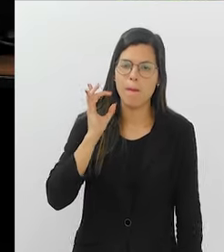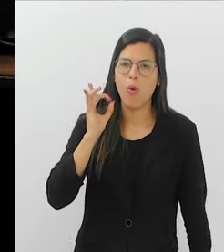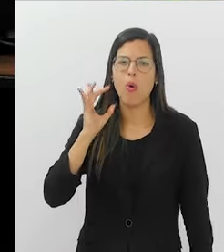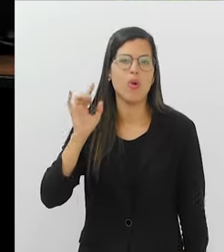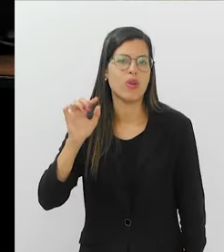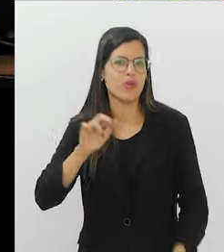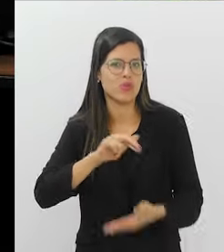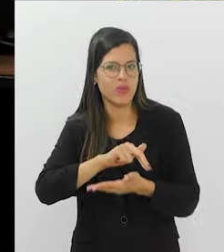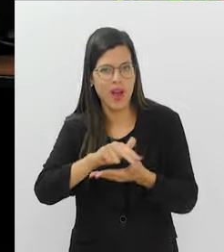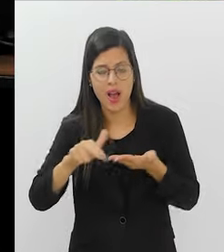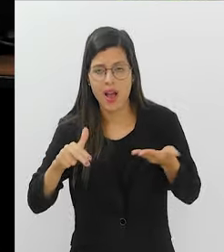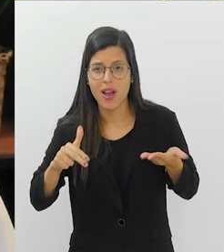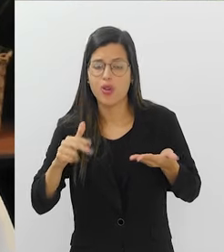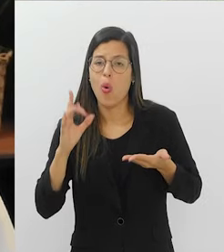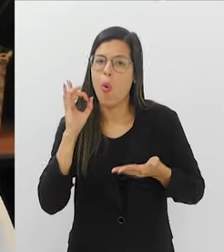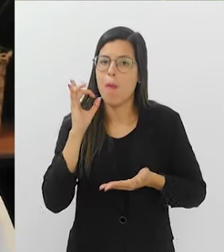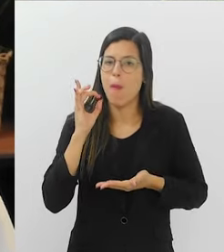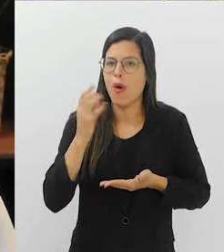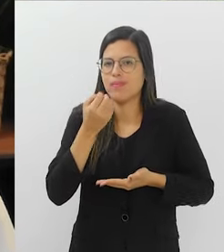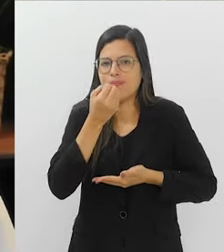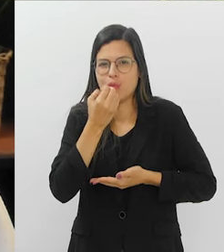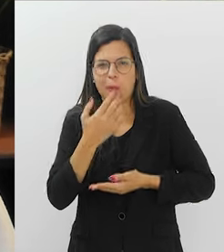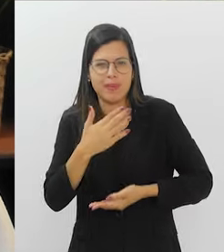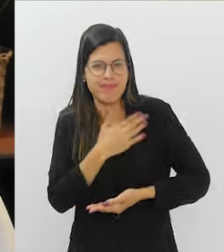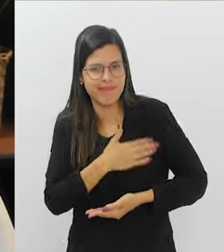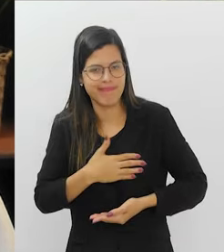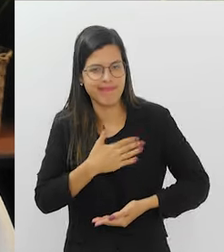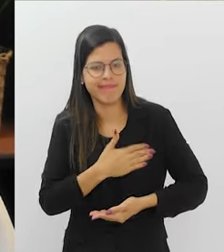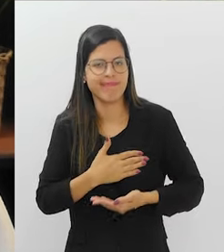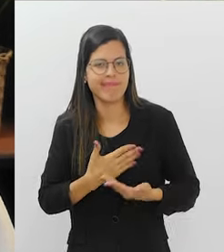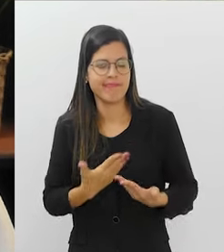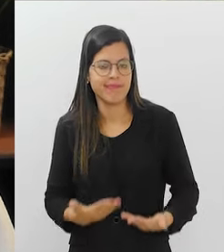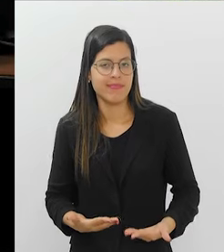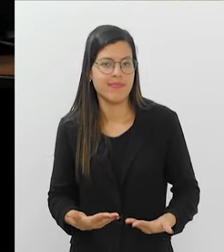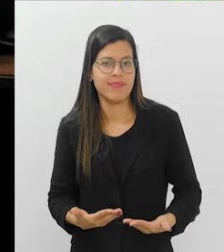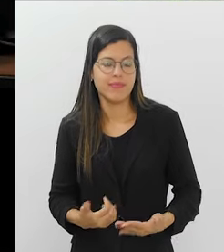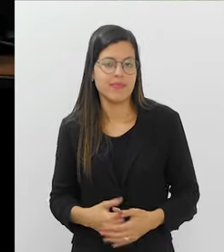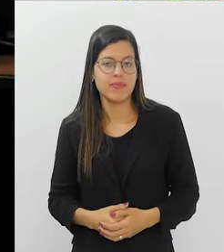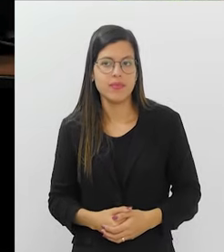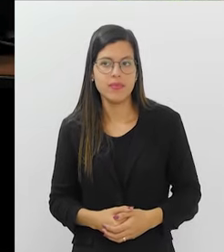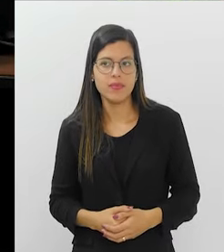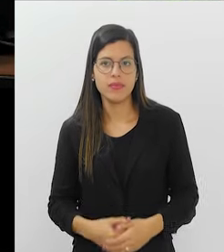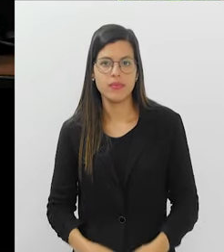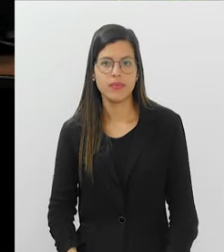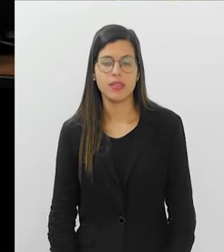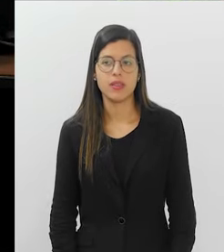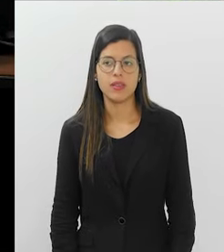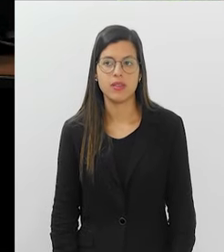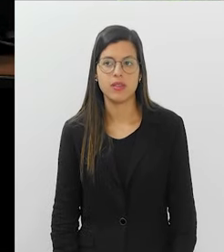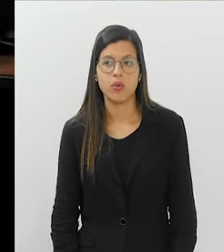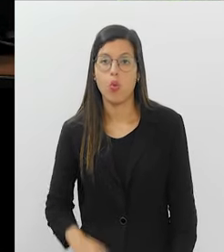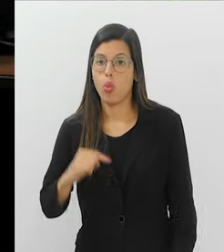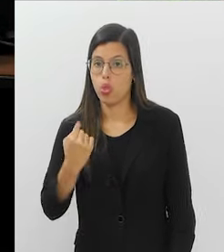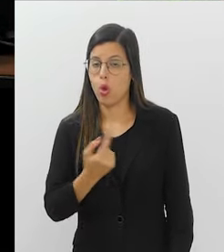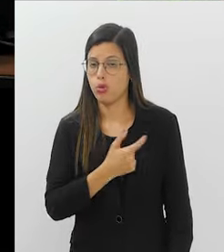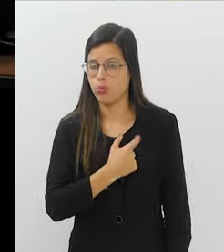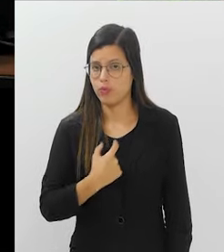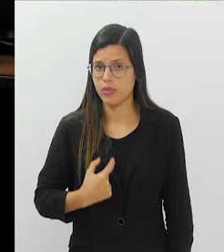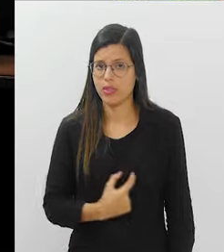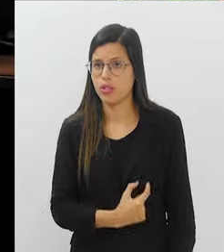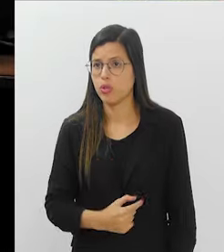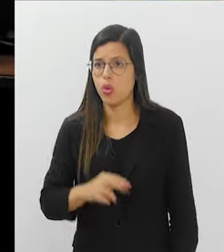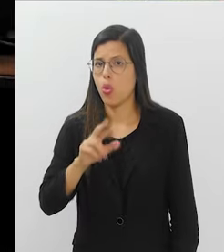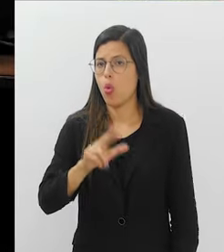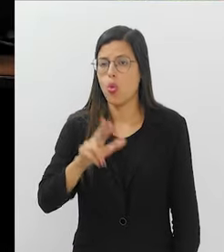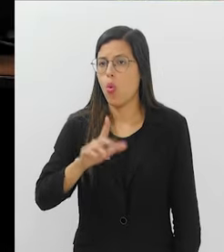serotonina, dopamina, que são os hormônios do bem-estar, né? Então, assim, esse